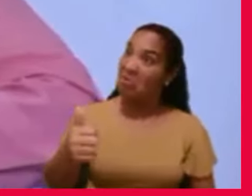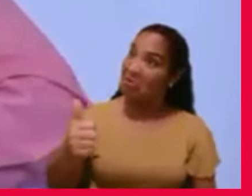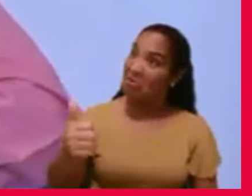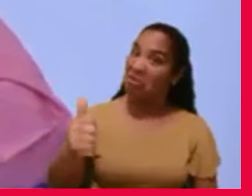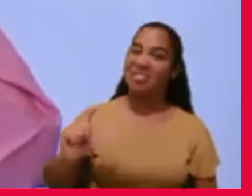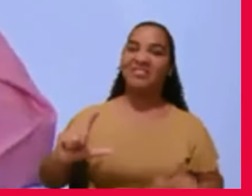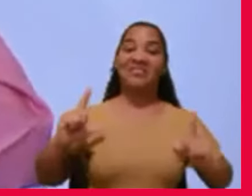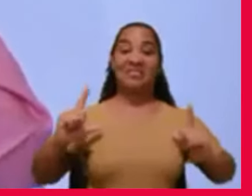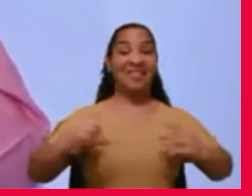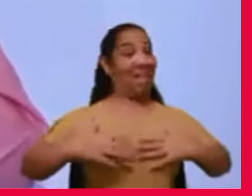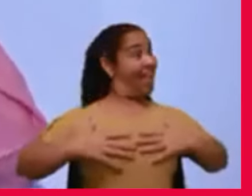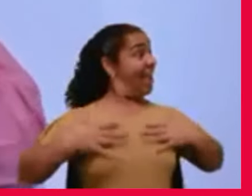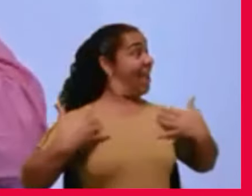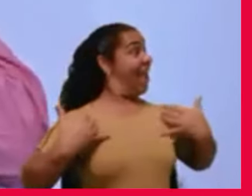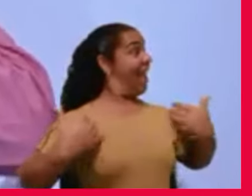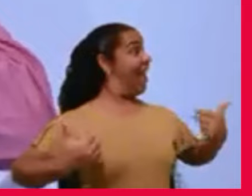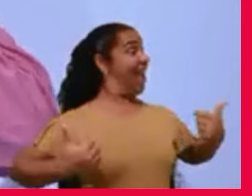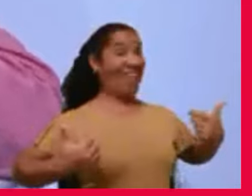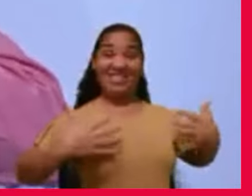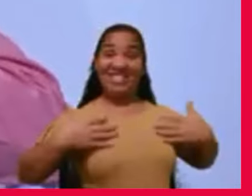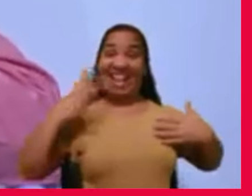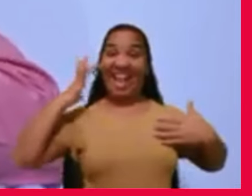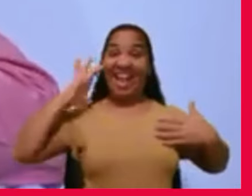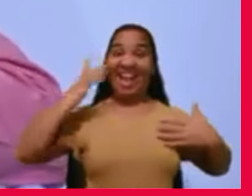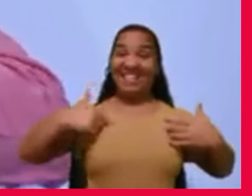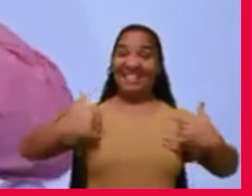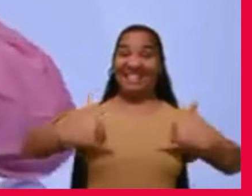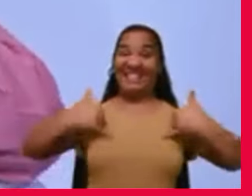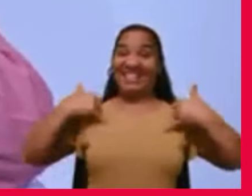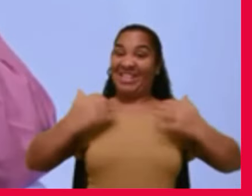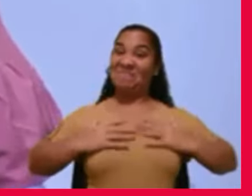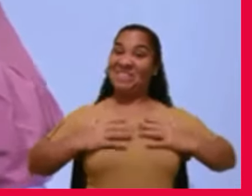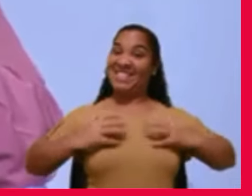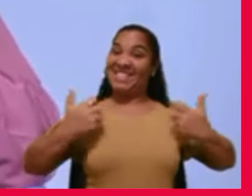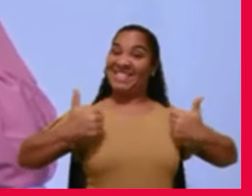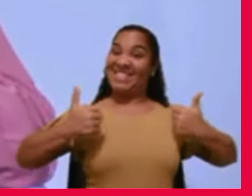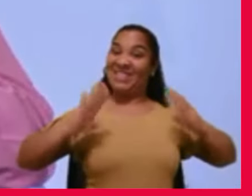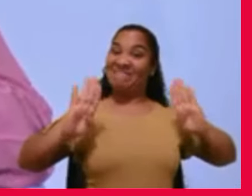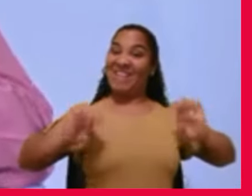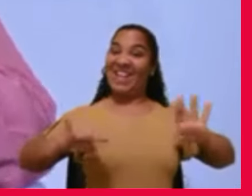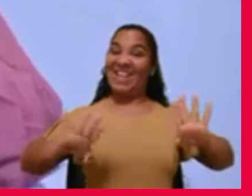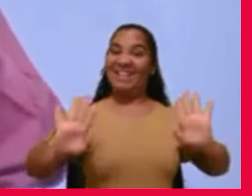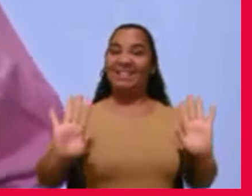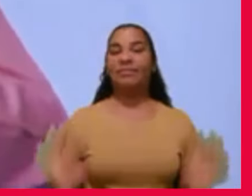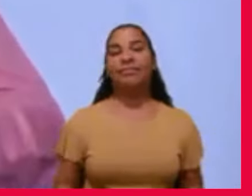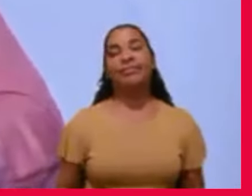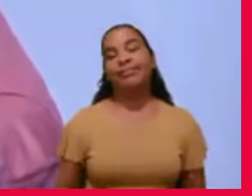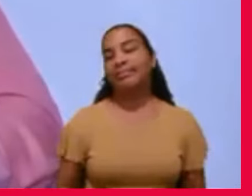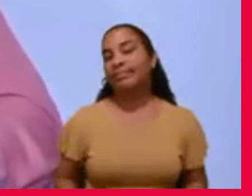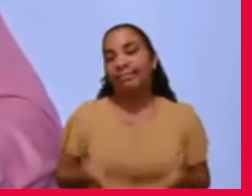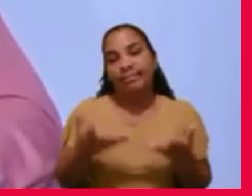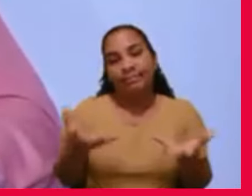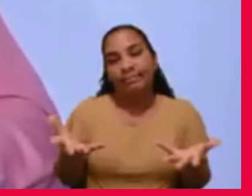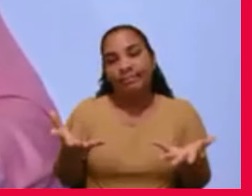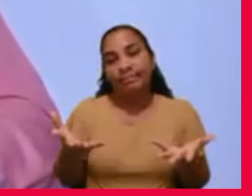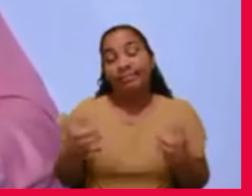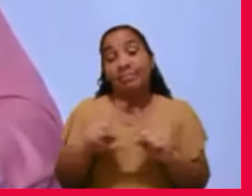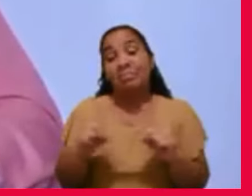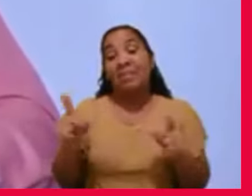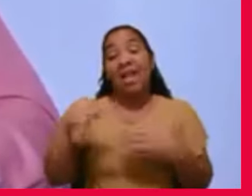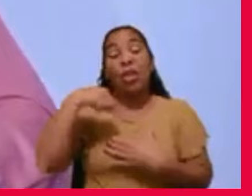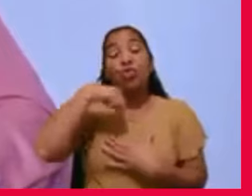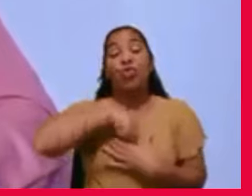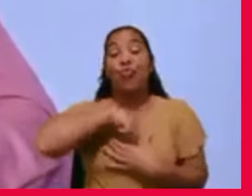não diga, é, você acha, eu também estou me sentindo bem, era o narcisista, mas no fundo todos nós somos,